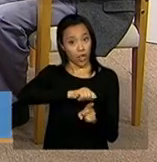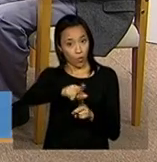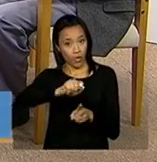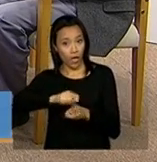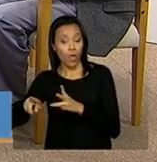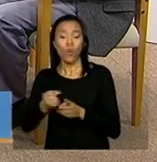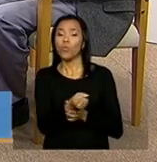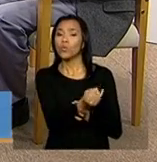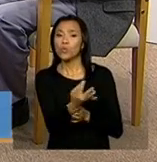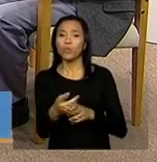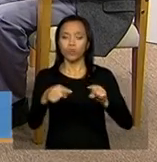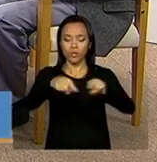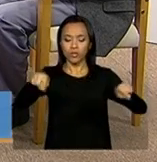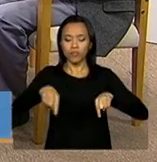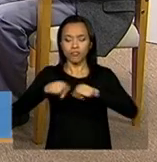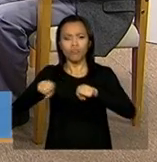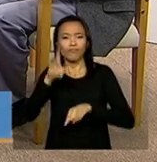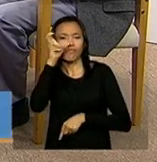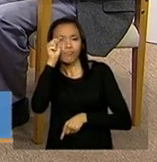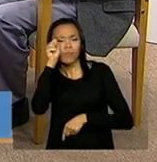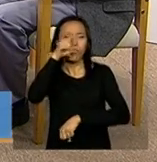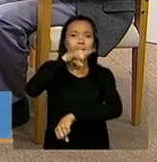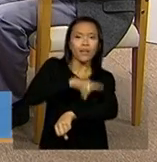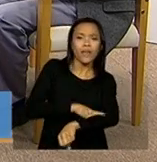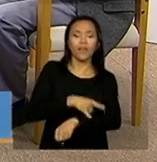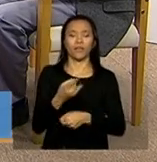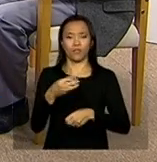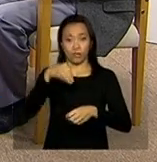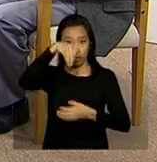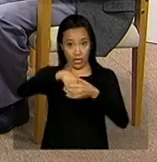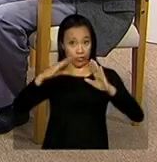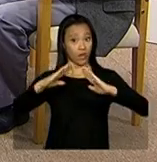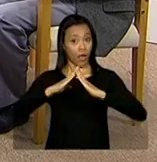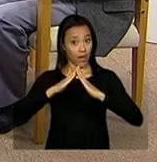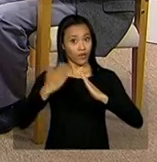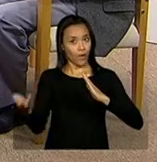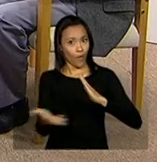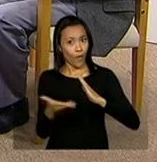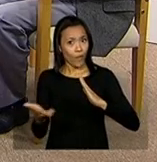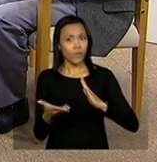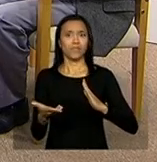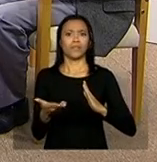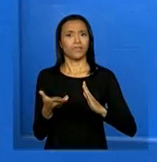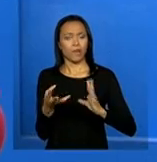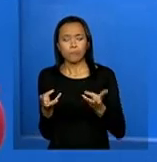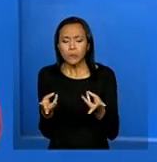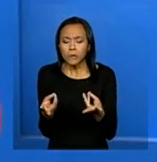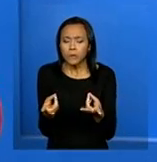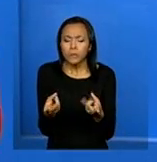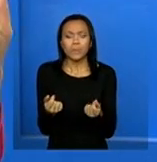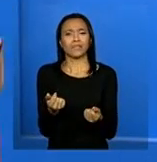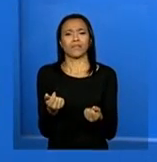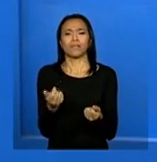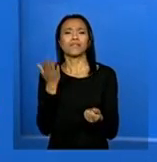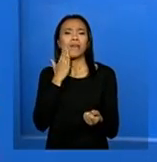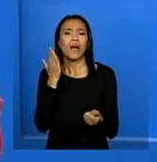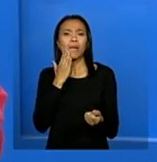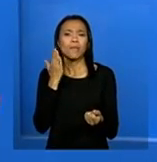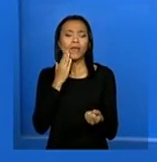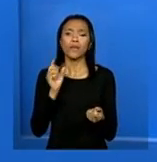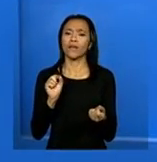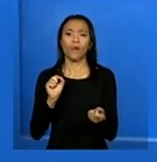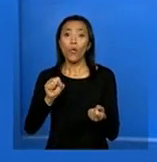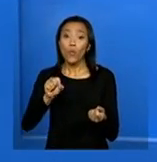quartos que temos, o número de banheiros. Hoje a coisa está ficando até muito mais apurada para ter um retrato exato